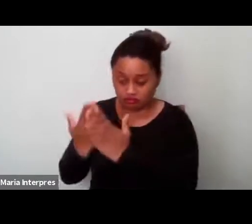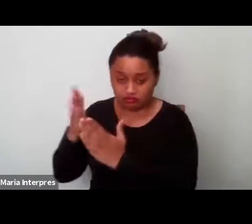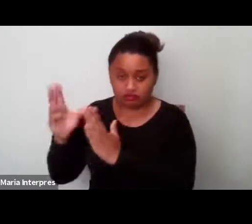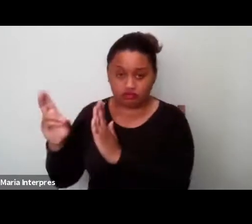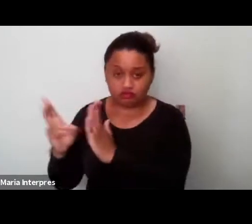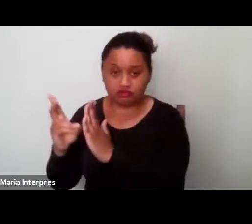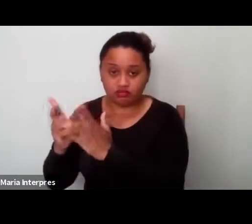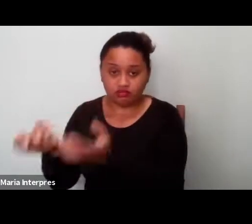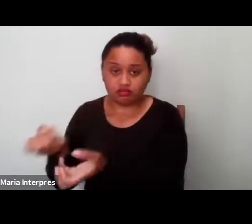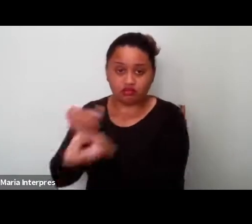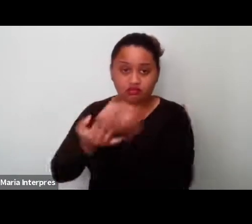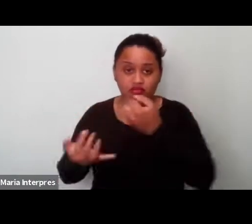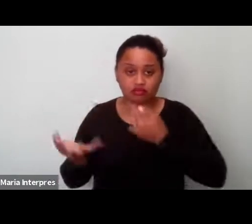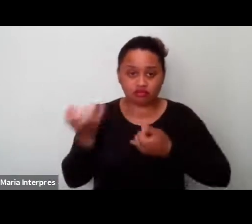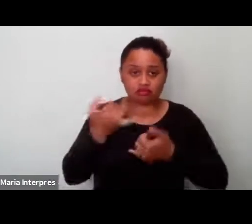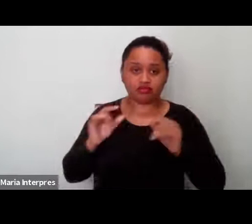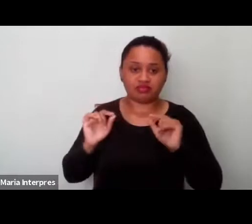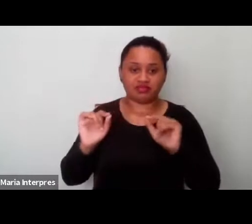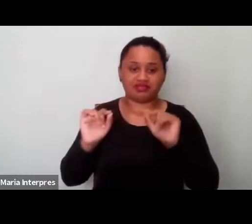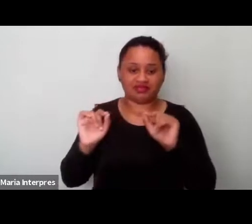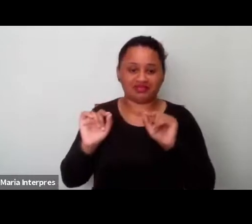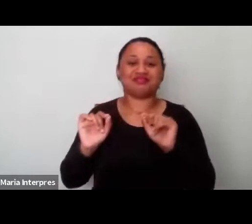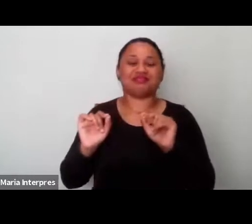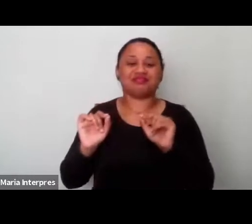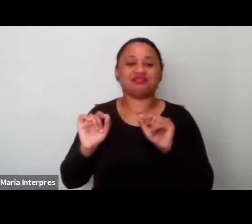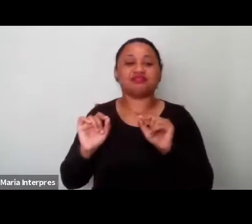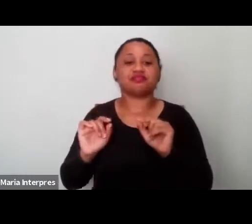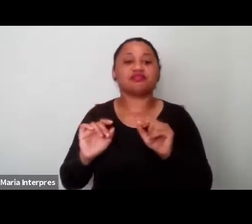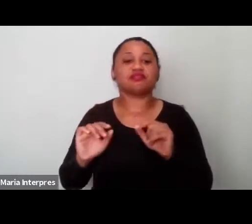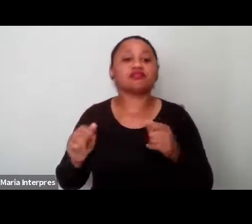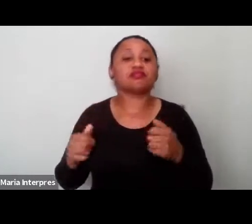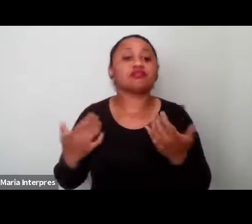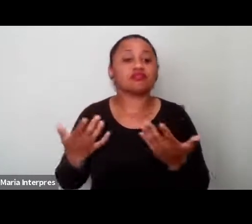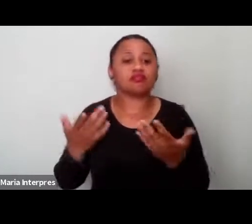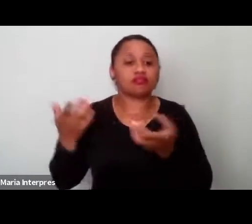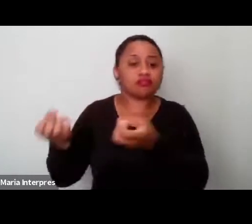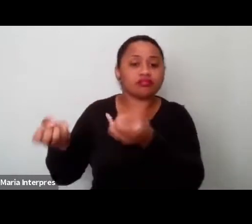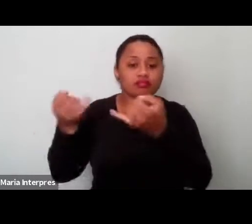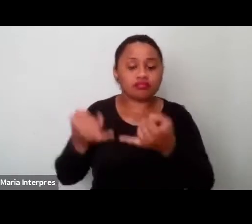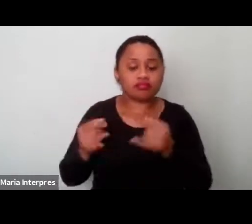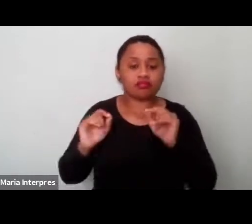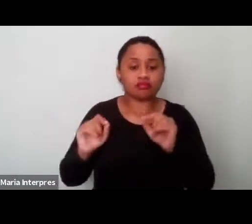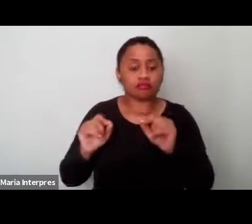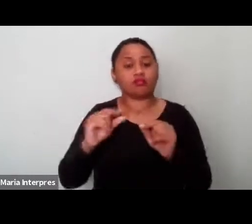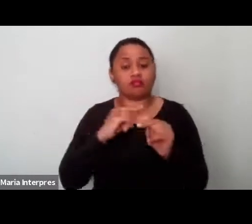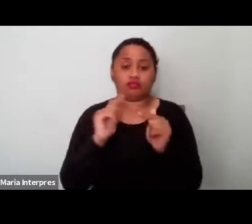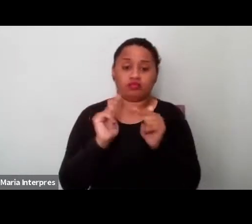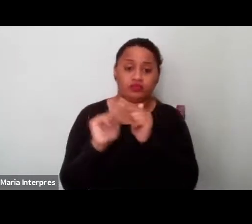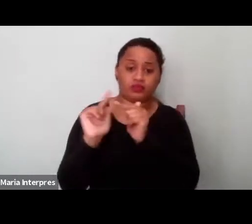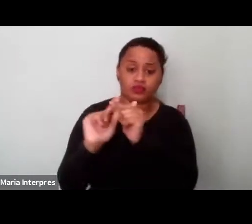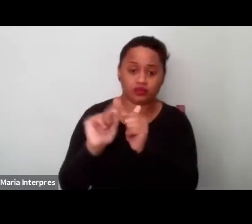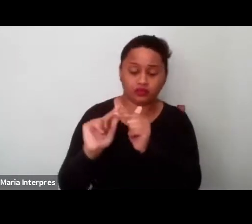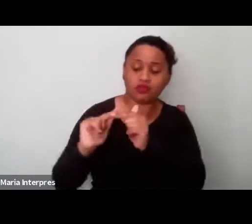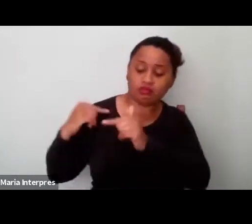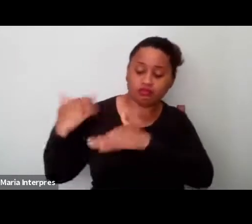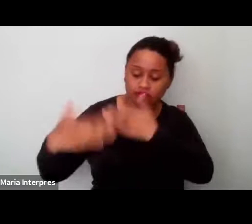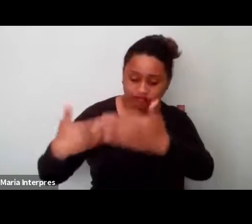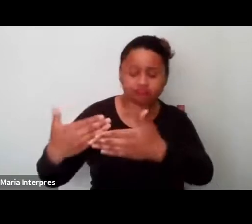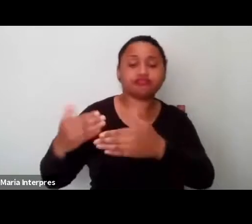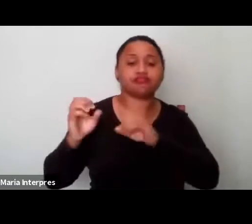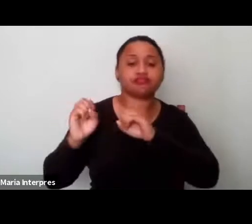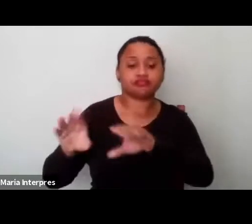relataram? Ai, tá difícil, né, que eles tiveram problemas no processo de ensino